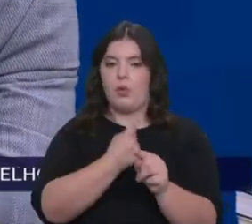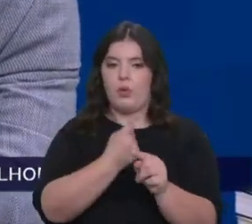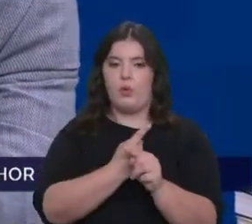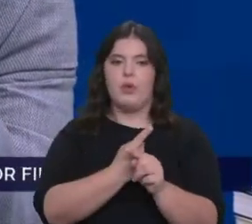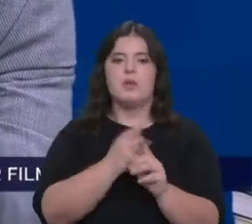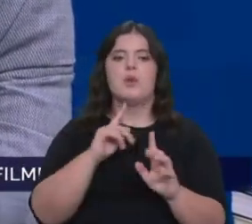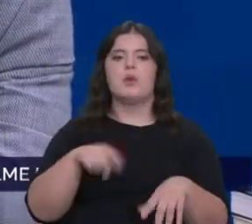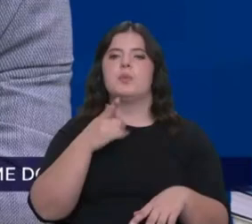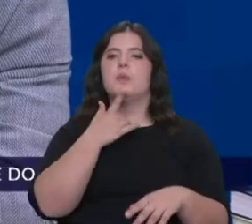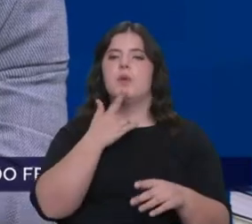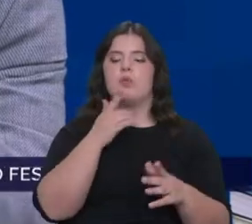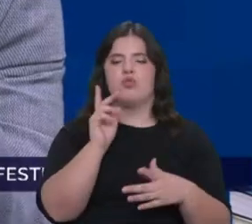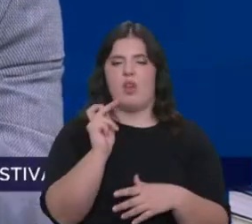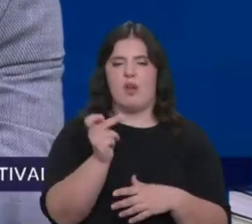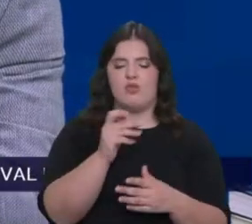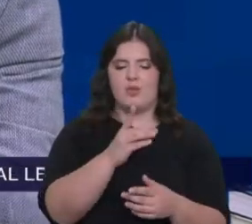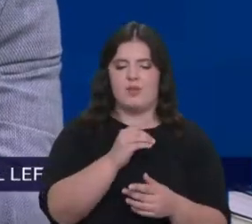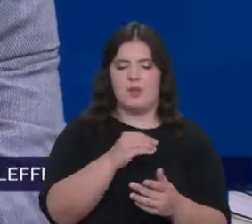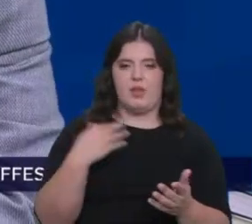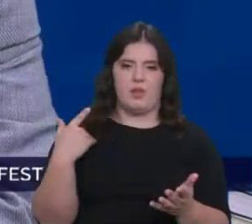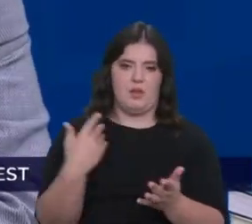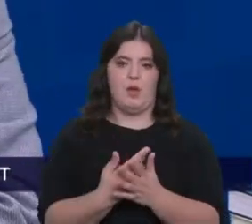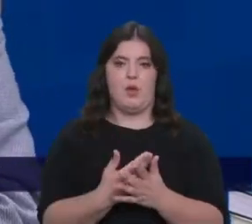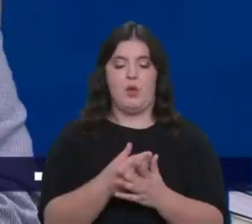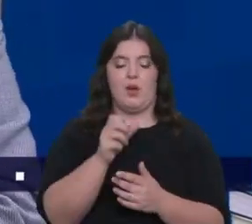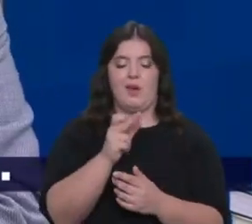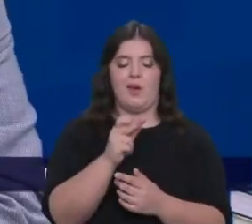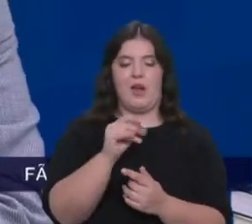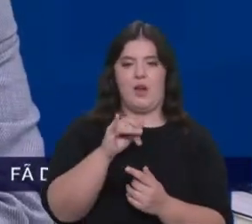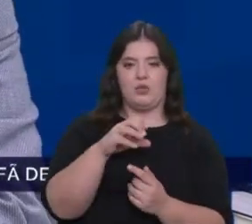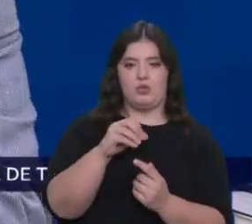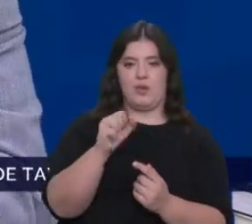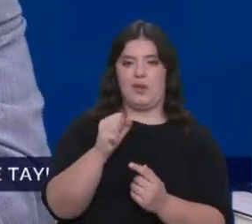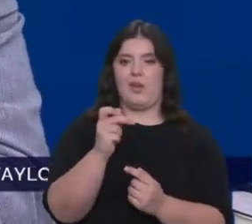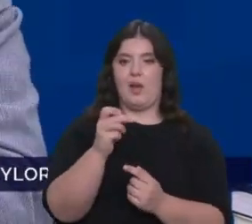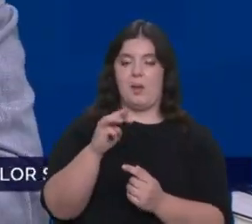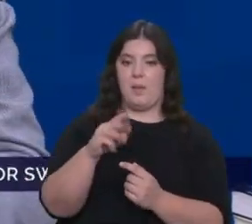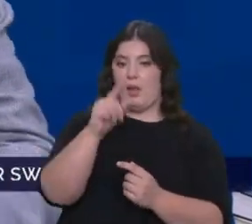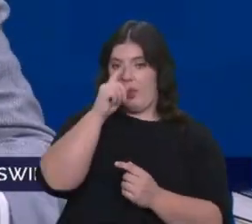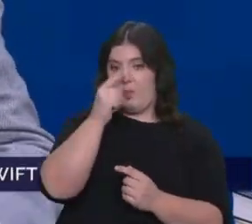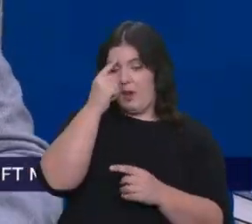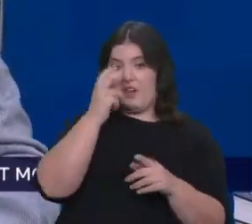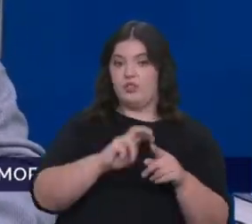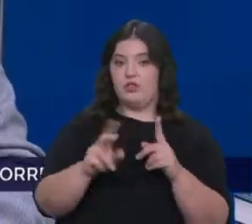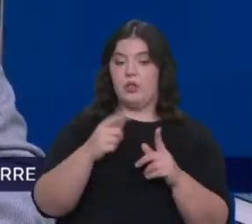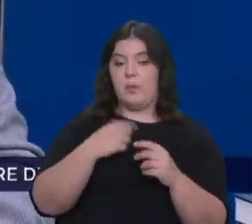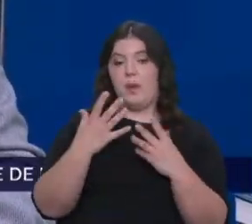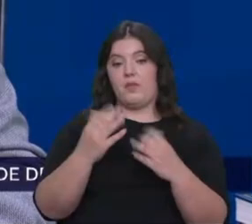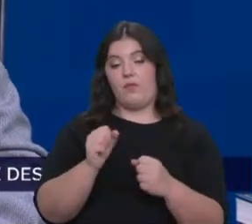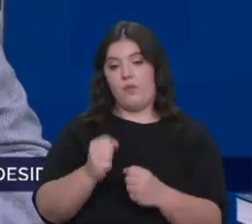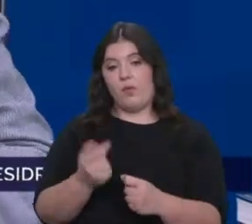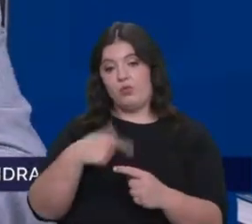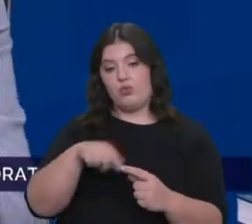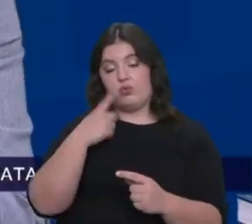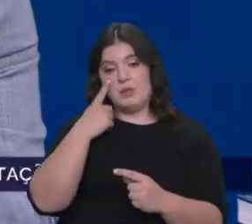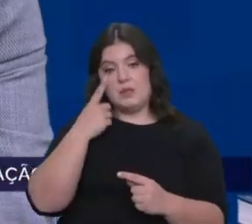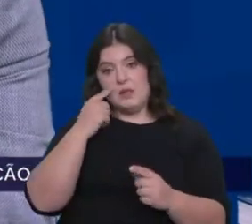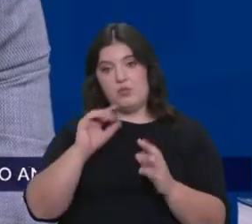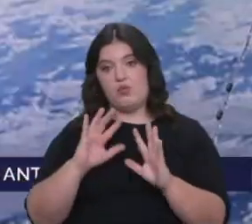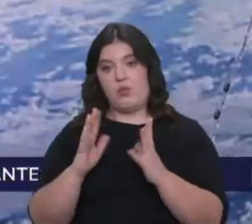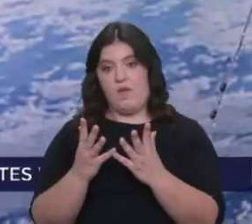Já até estamos desde os anos 60, estas explosões de raios de gama. Lembrar que raios de gama é a energia mais poderosa que nós conhecemos no Universo.